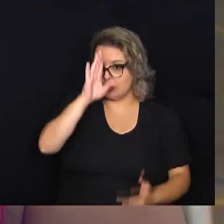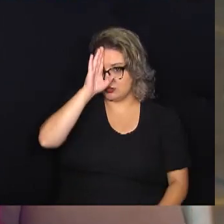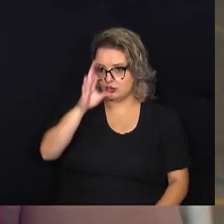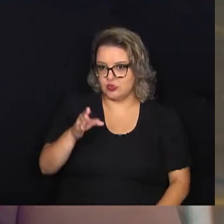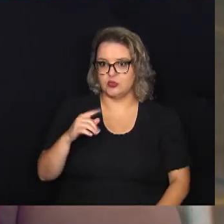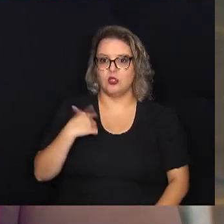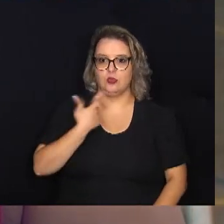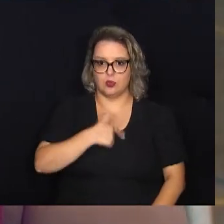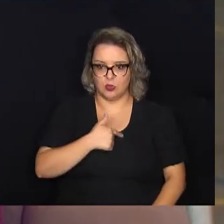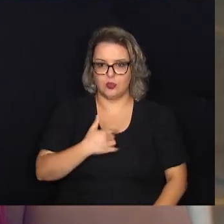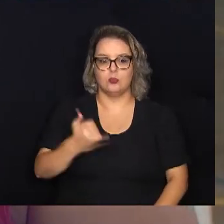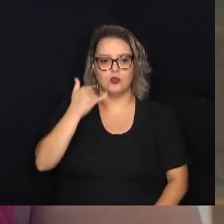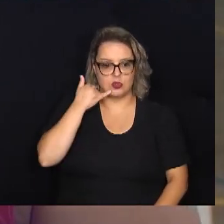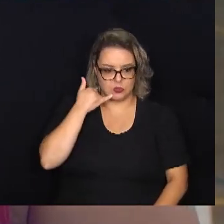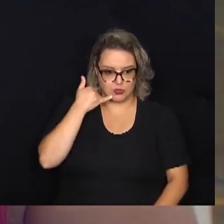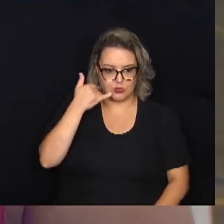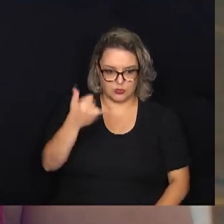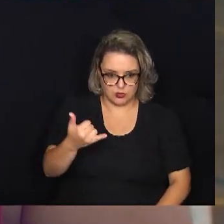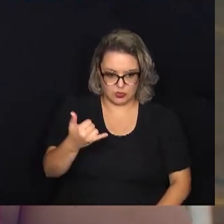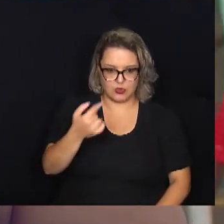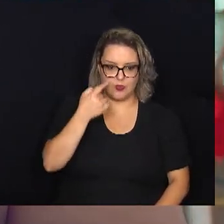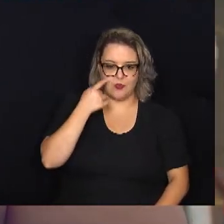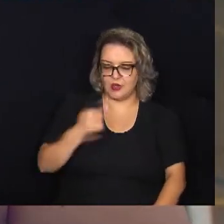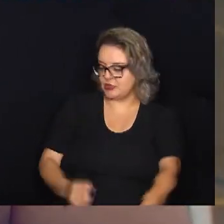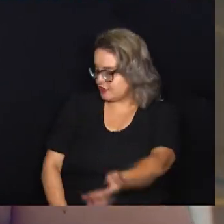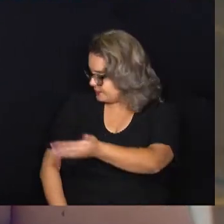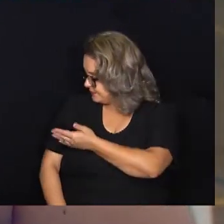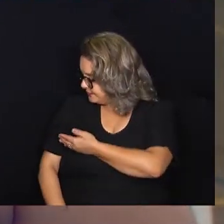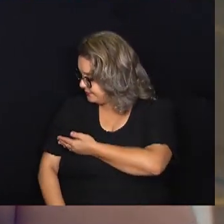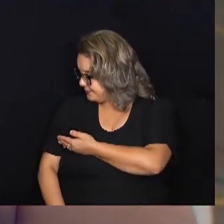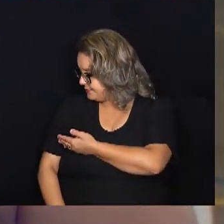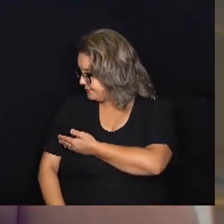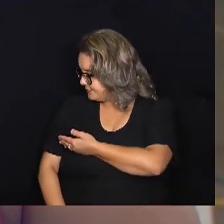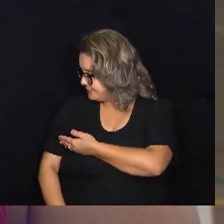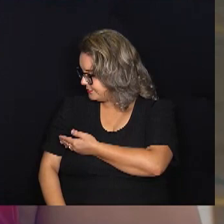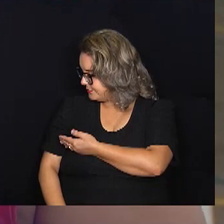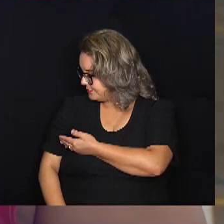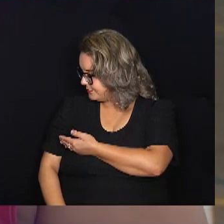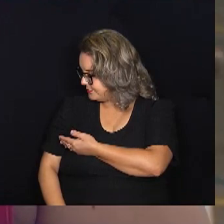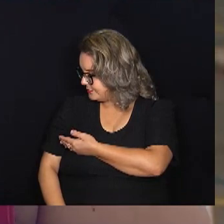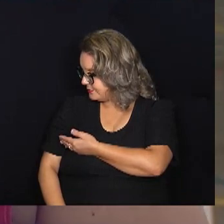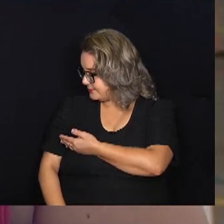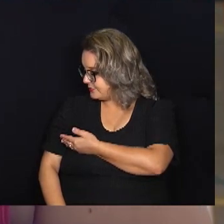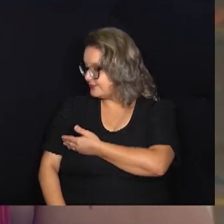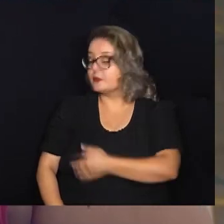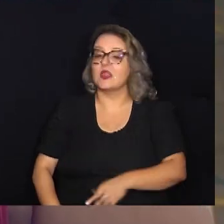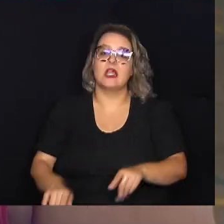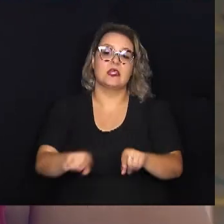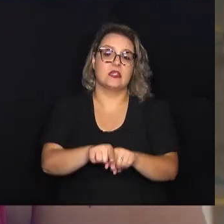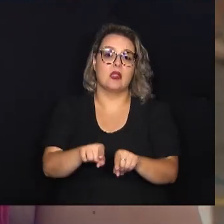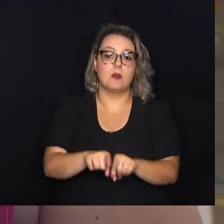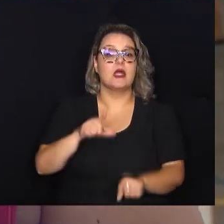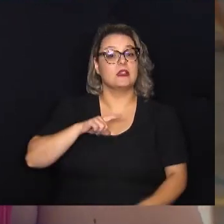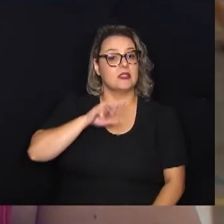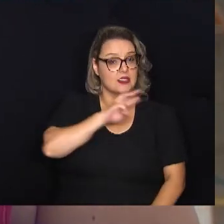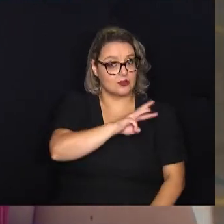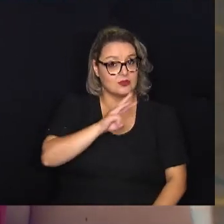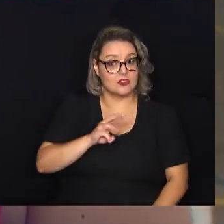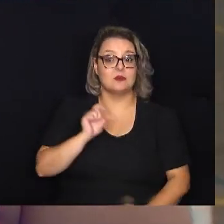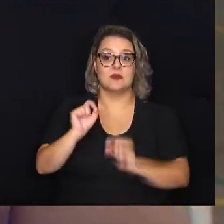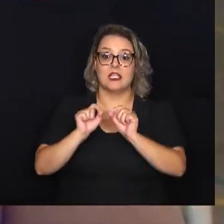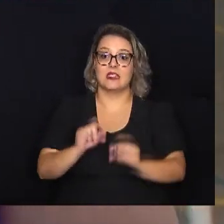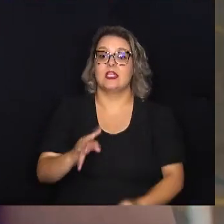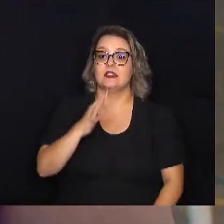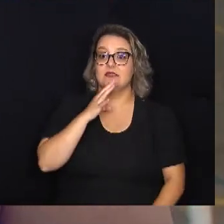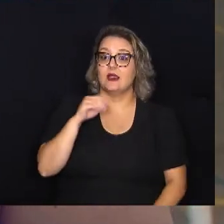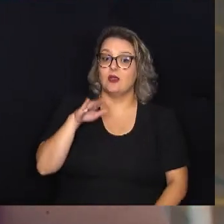gente, né? Por telefone. Nosso telefone é 19-3781-8090. A gente tem um site também, para quem quiser nos conhecer